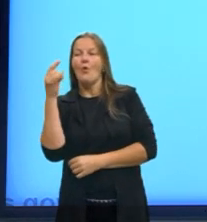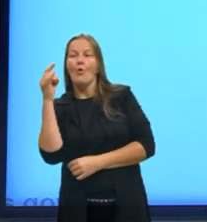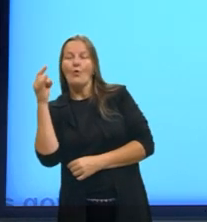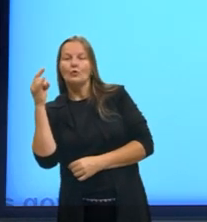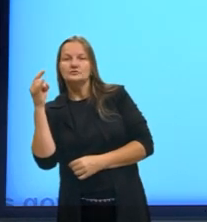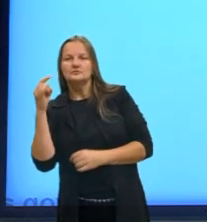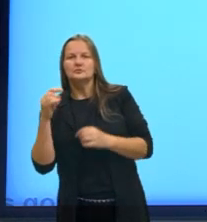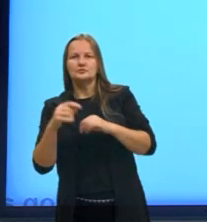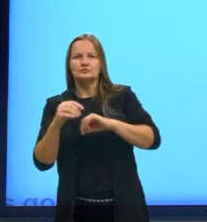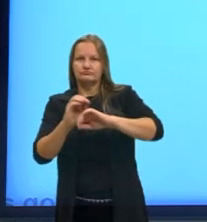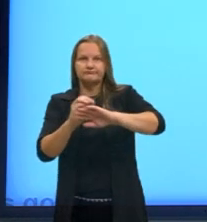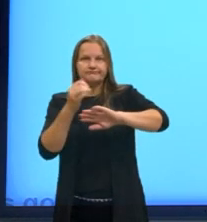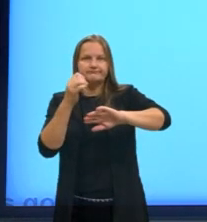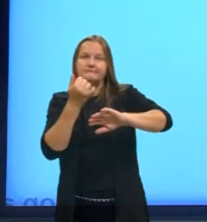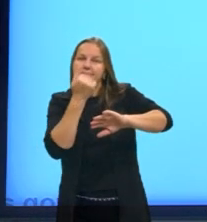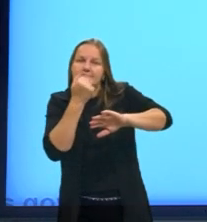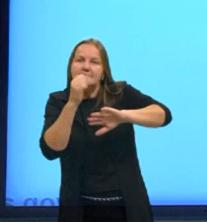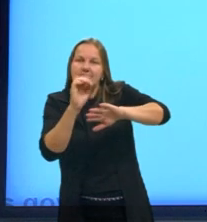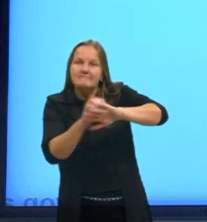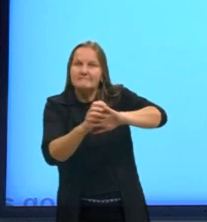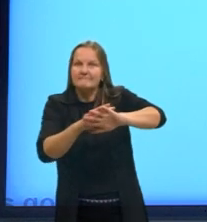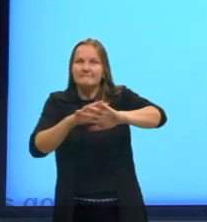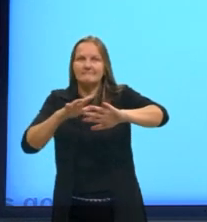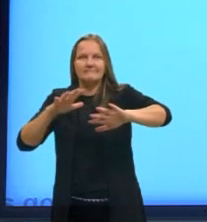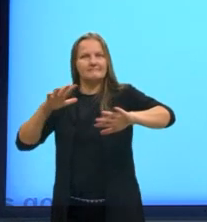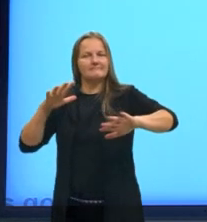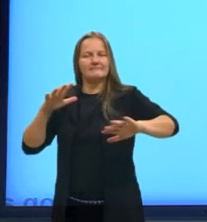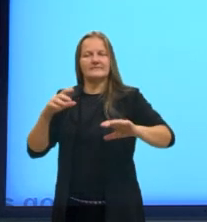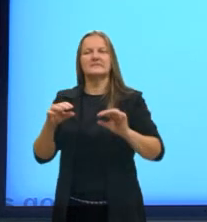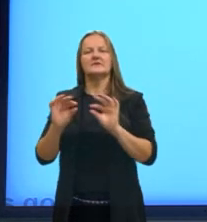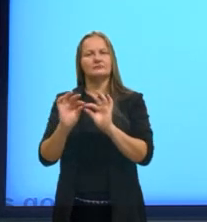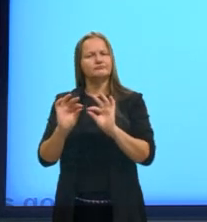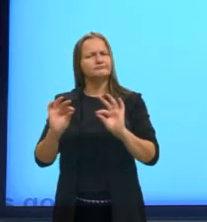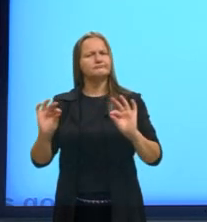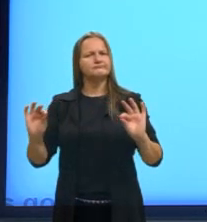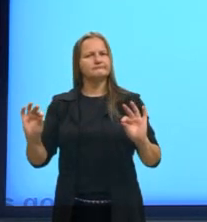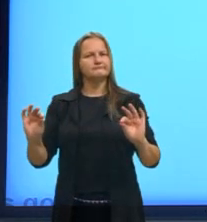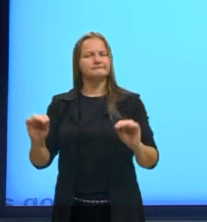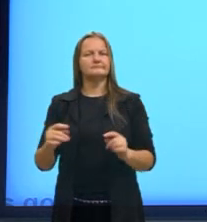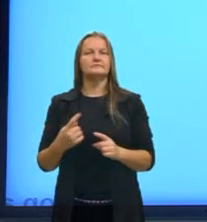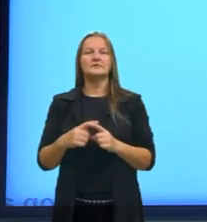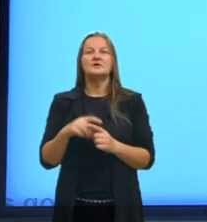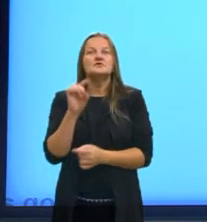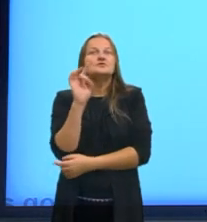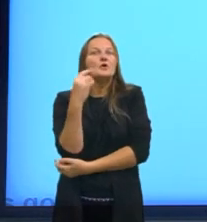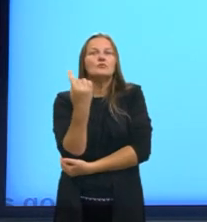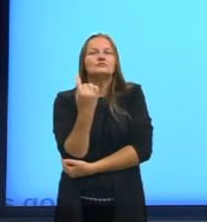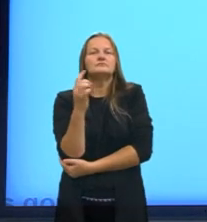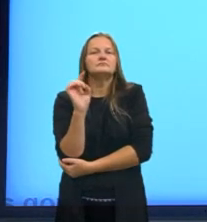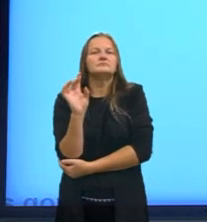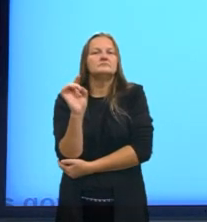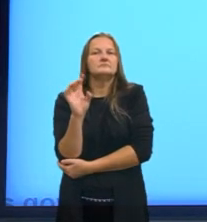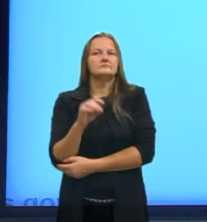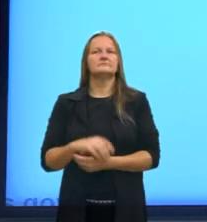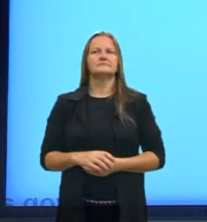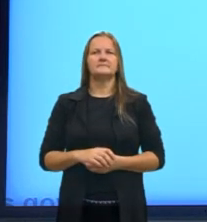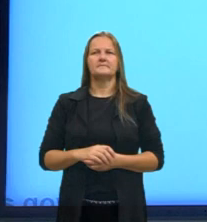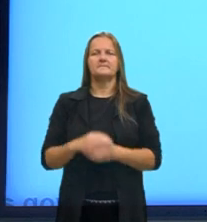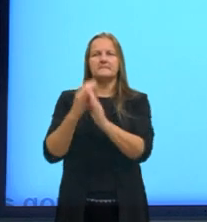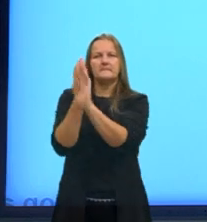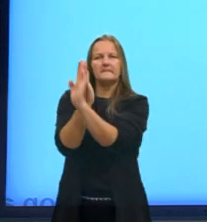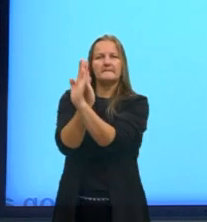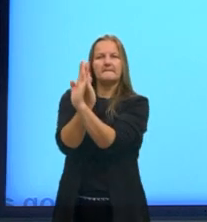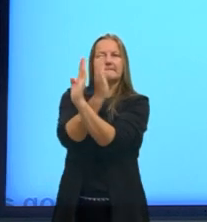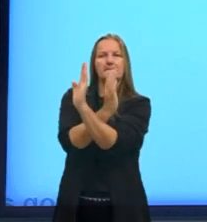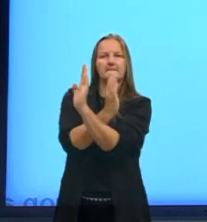a substância simples, né? Porque ele é o último, né? Dos três, então, respectivamente, seria o último. A A eu já